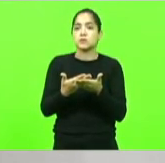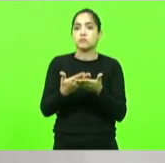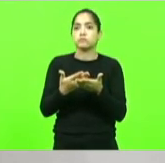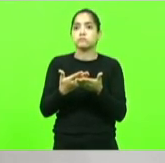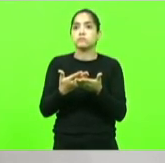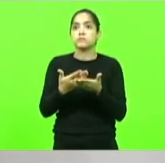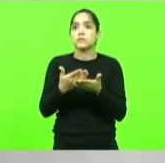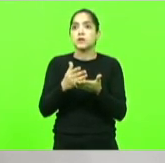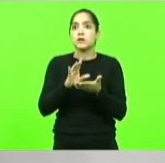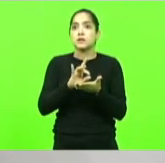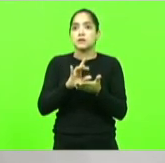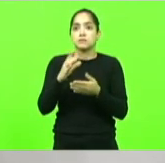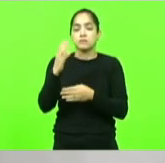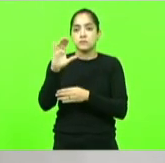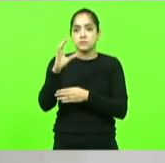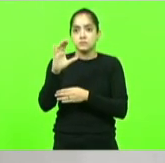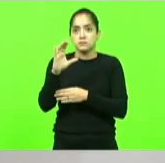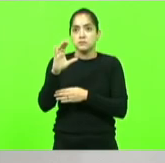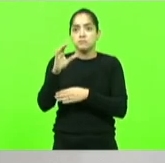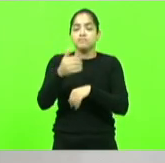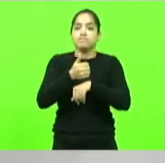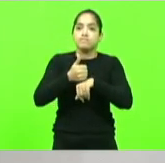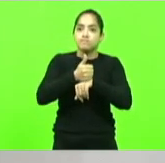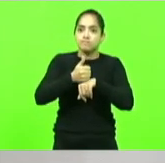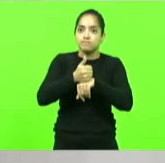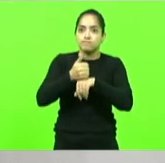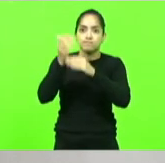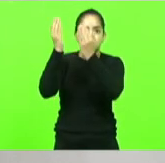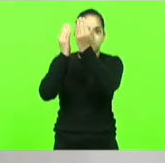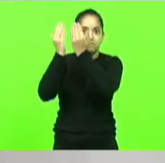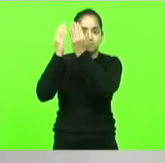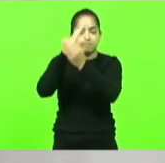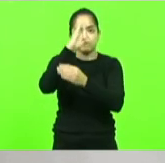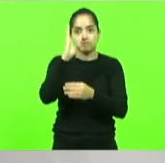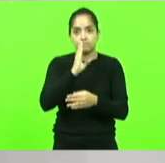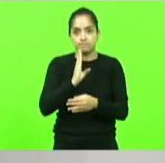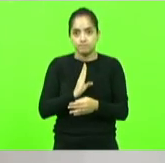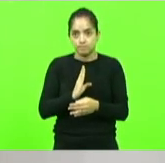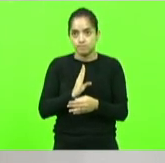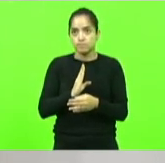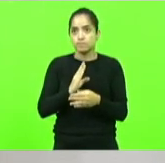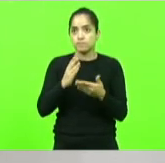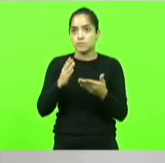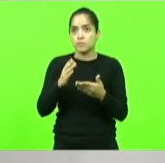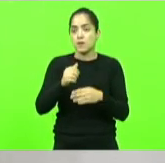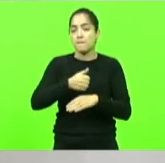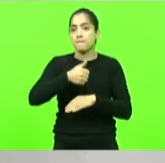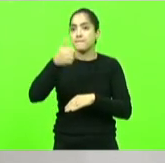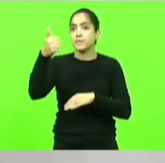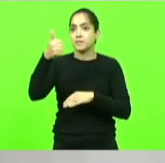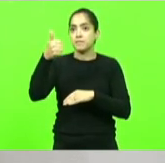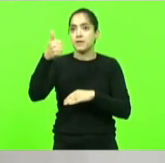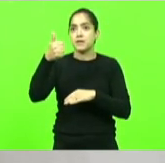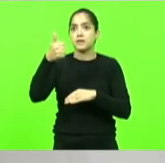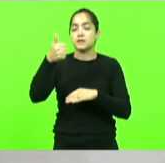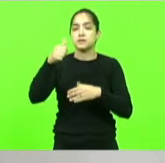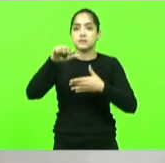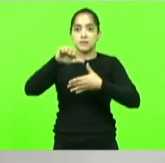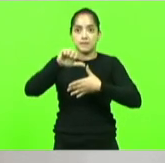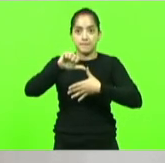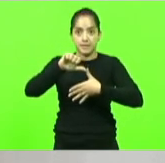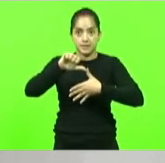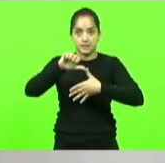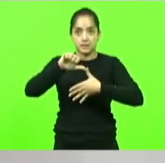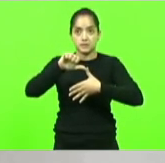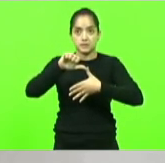da ciência e exercício profissional em psicologia no Brasil e se tornando uma das primeiras da América Latina a criar